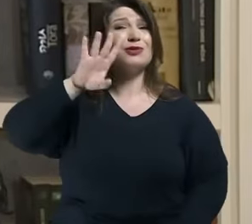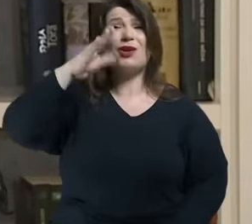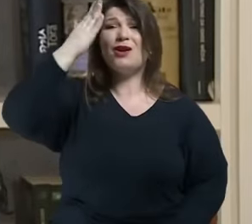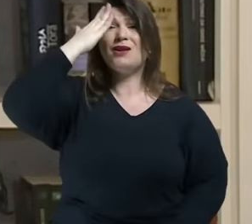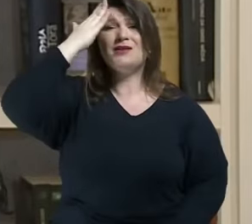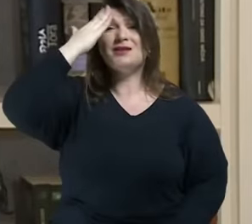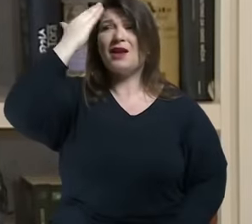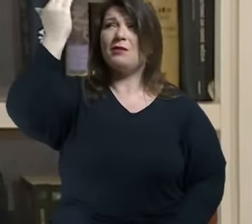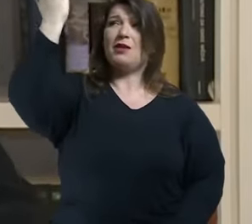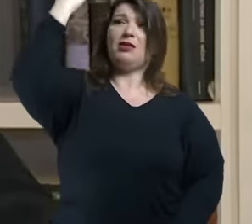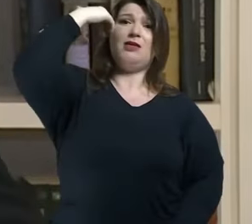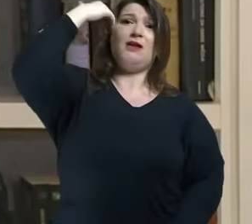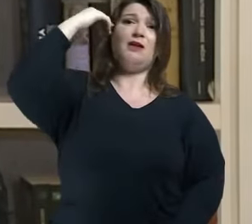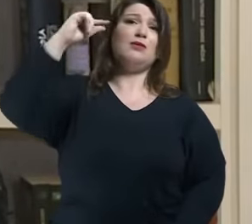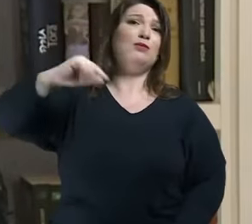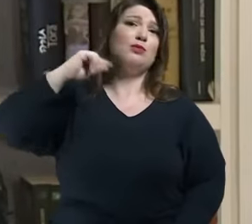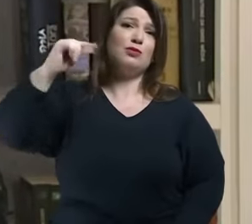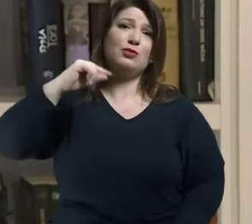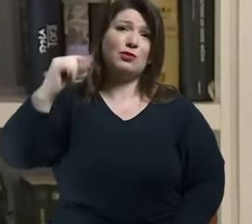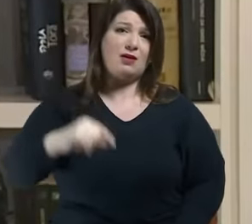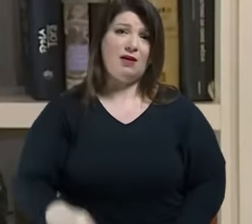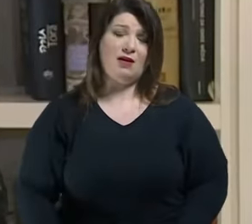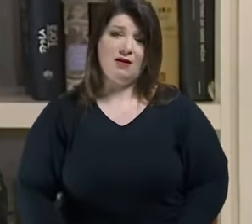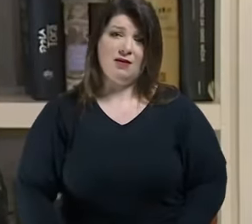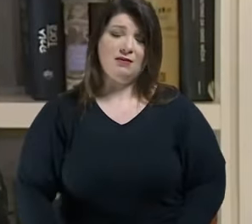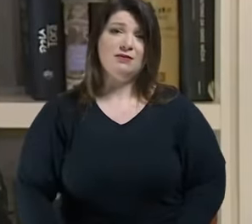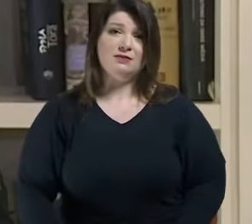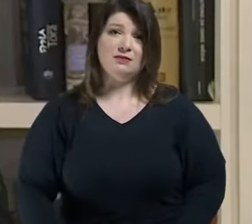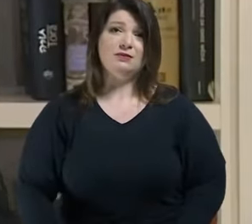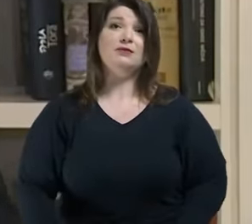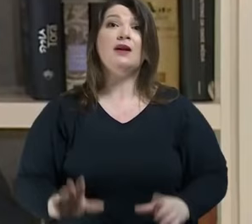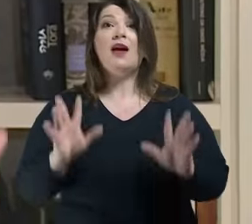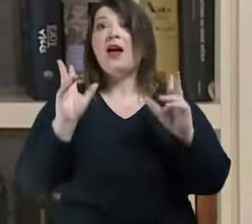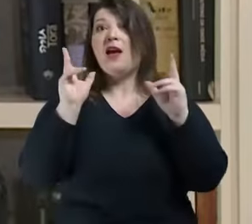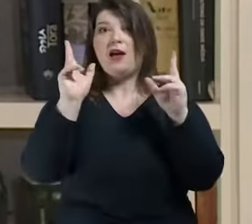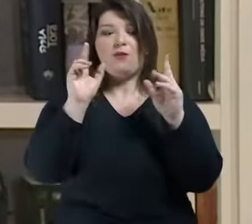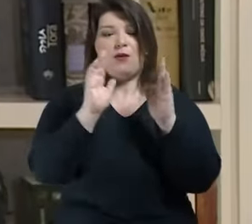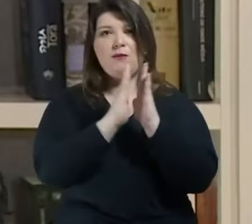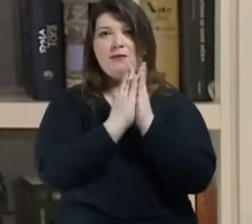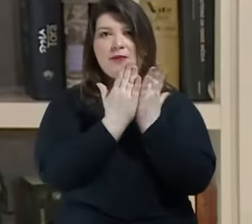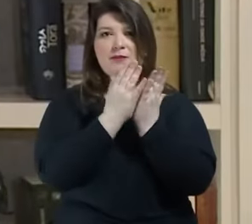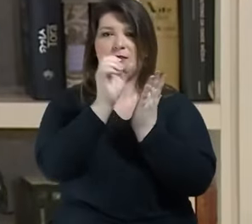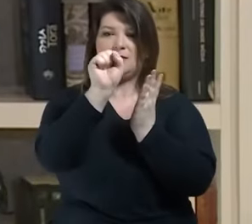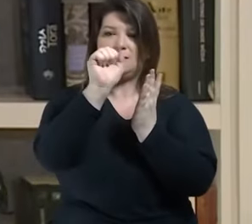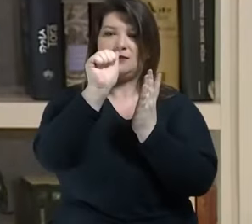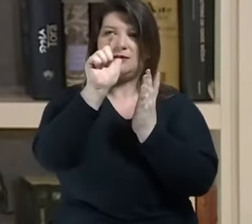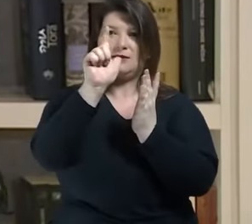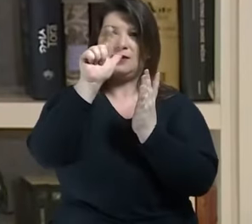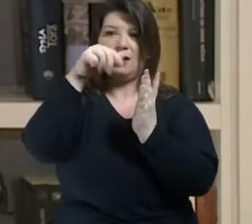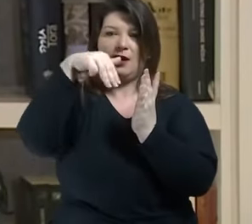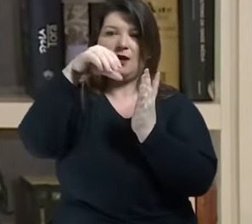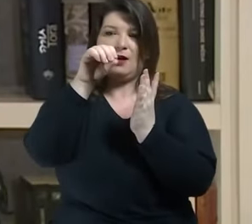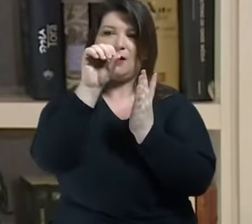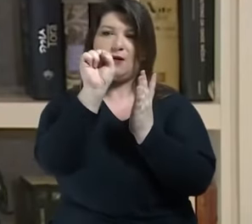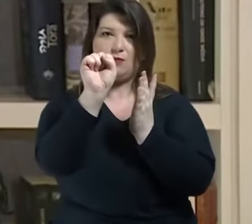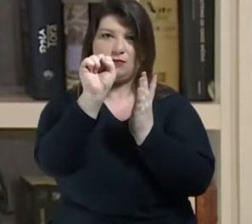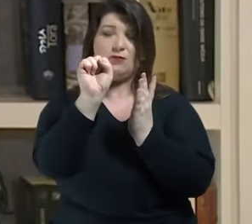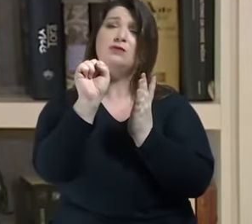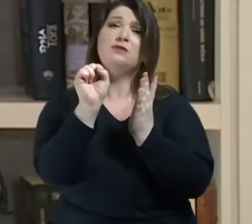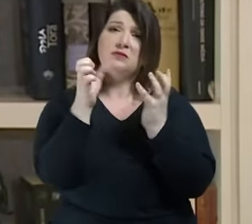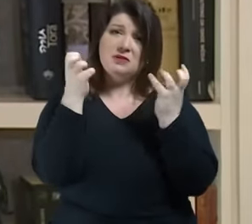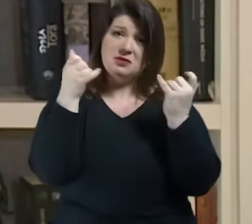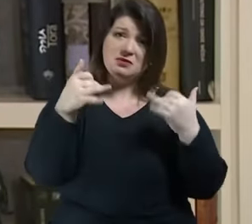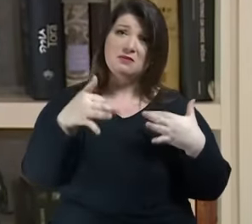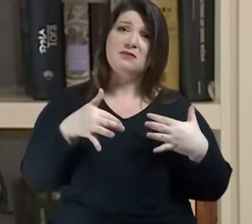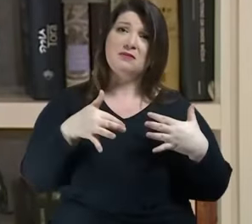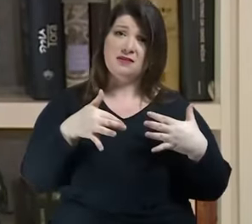ou como diz o salmo ainda uma palavra não chegou a minha boca e Deus já sabe que palavra é essa que eu vou